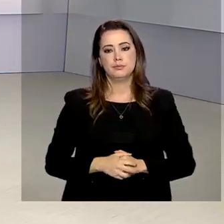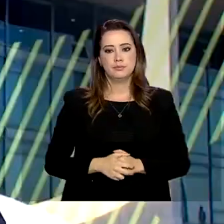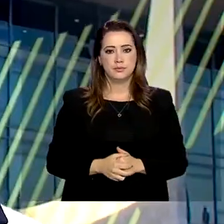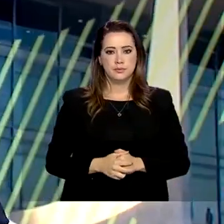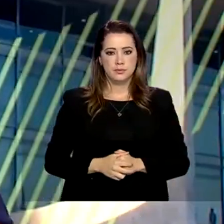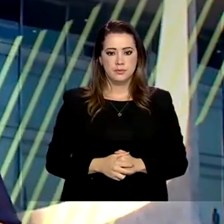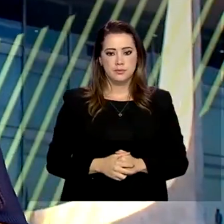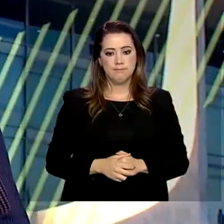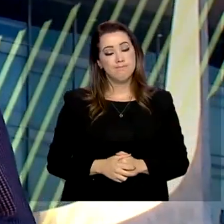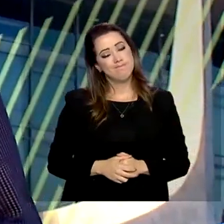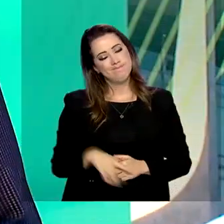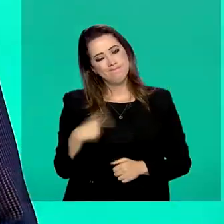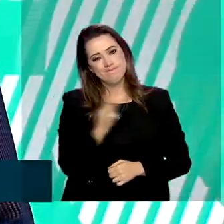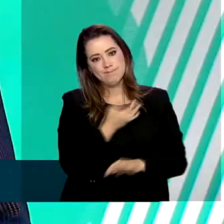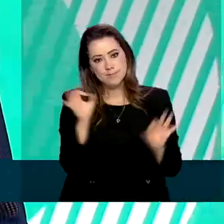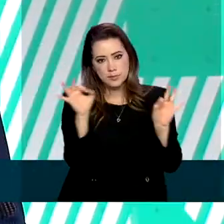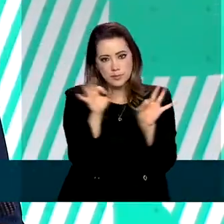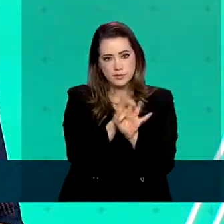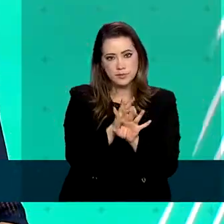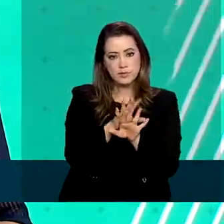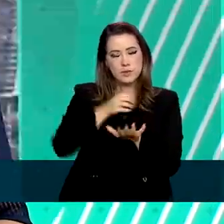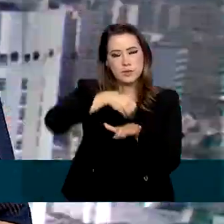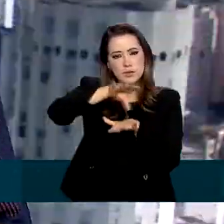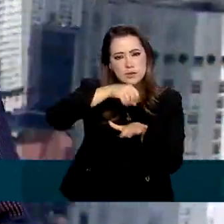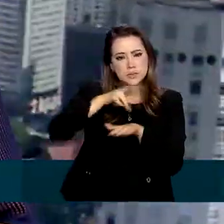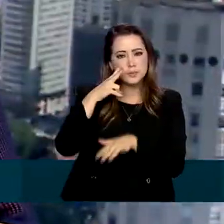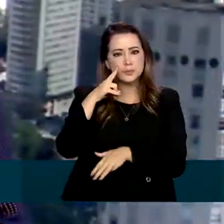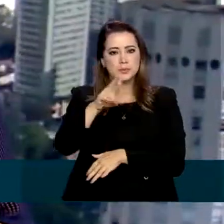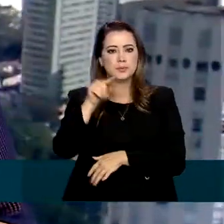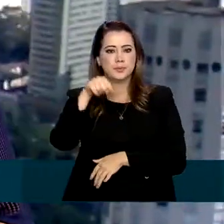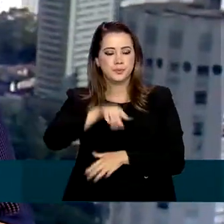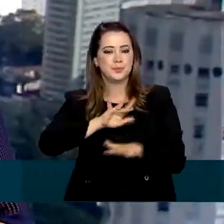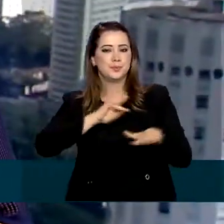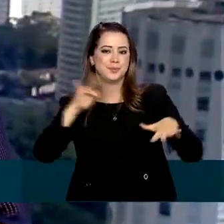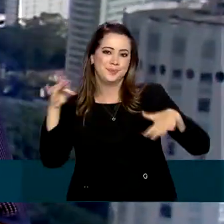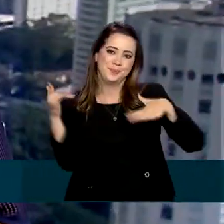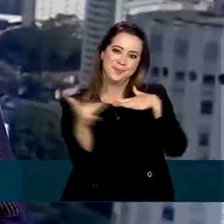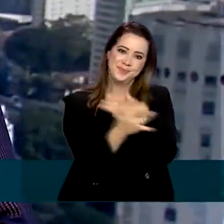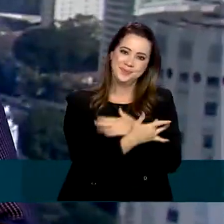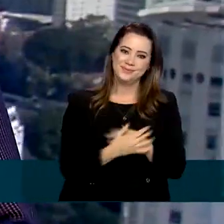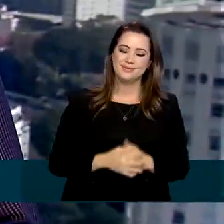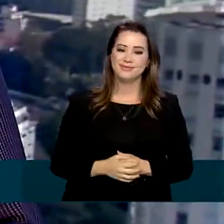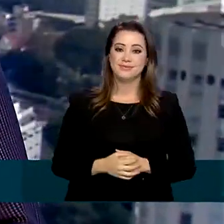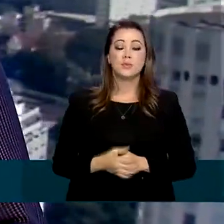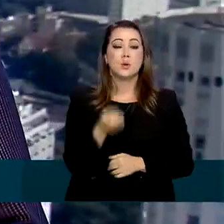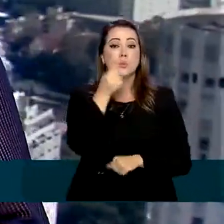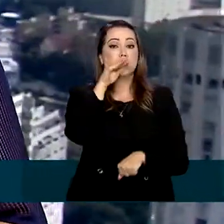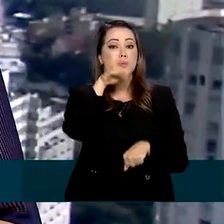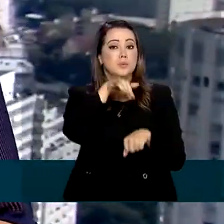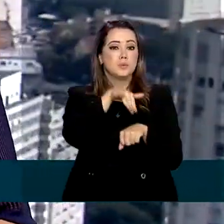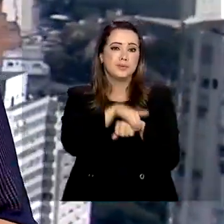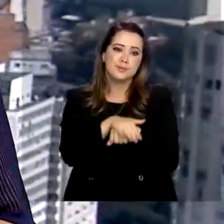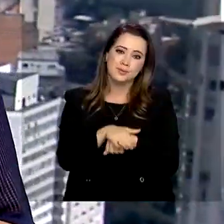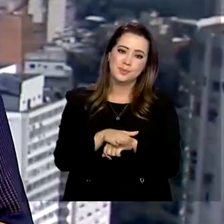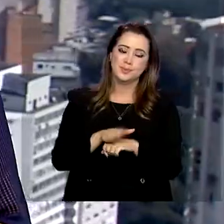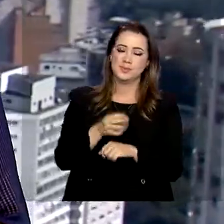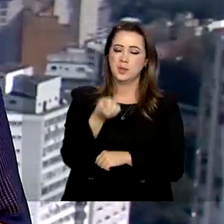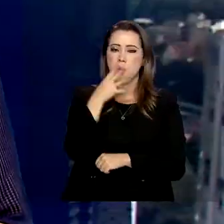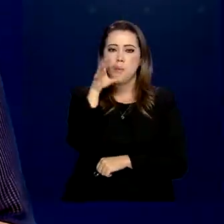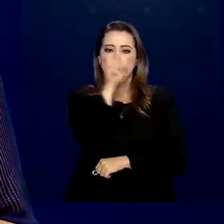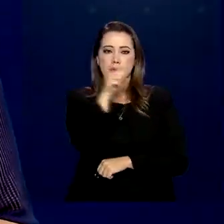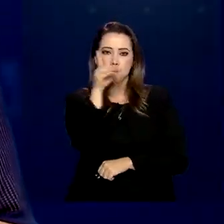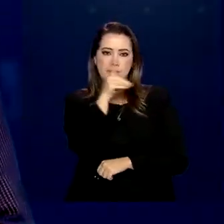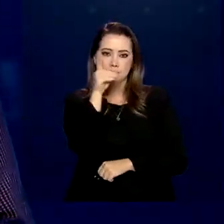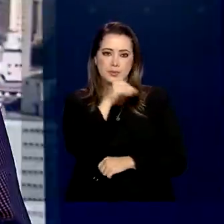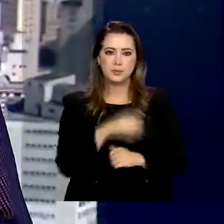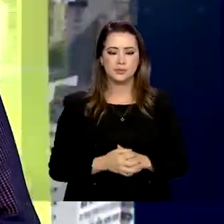ano. E nós ficamos por aqui. Outras notícias você acompanha também nas nossas redes sociais. Uma boa noite para você